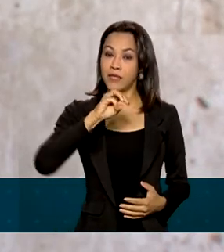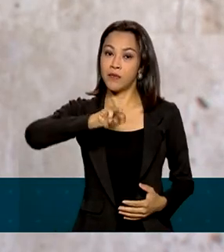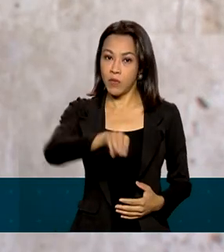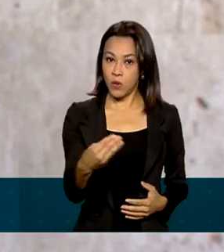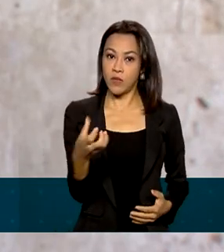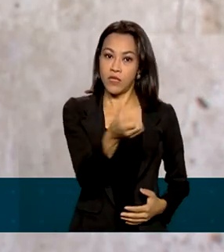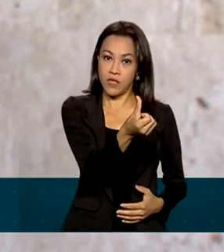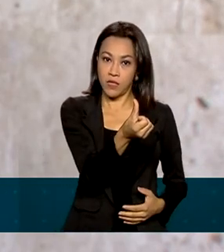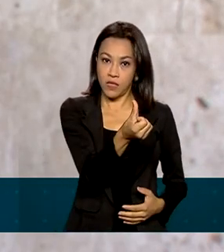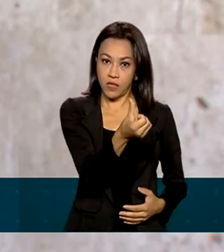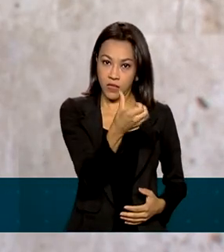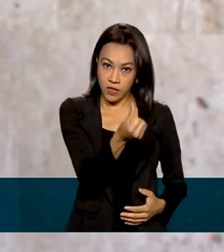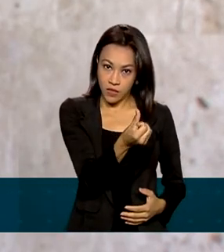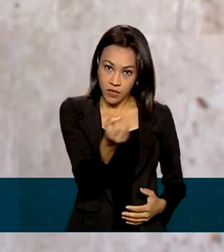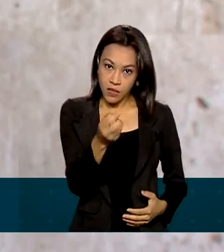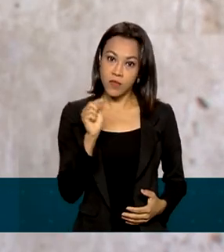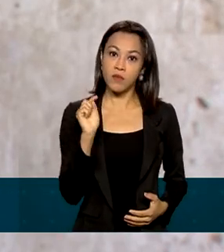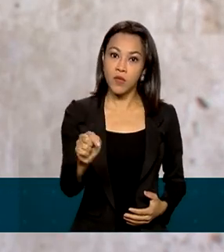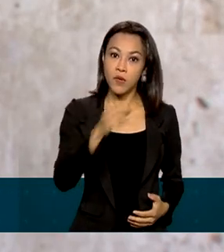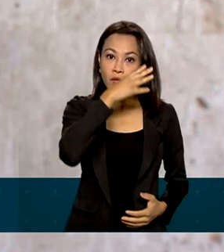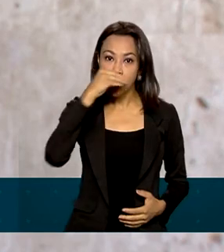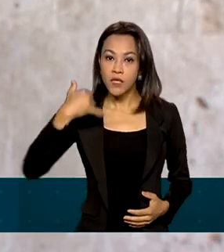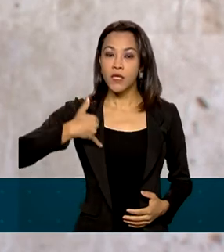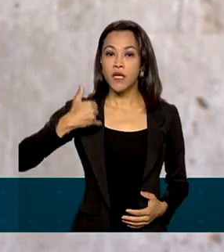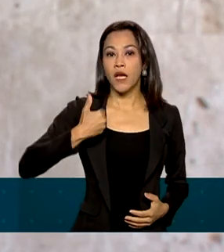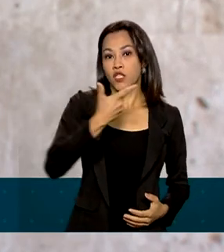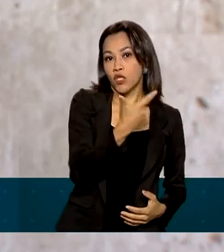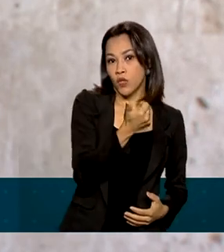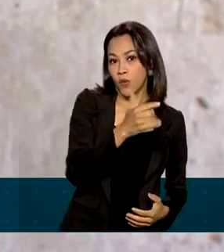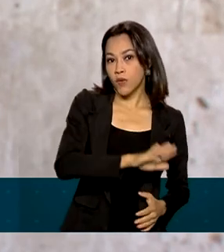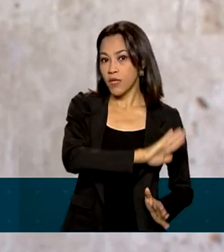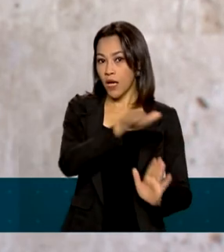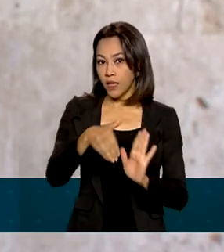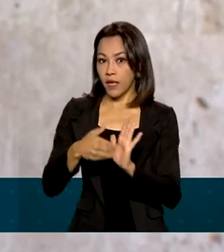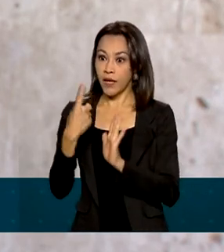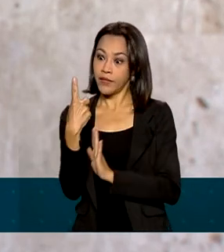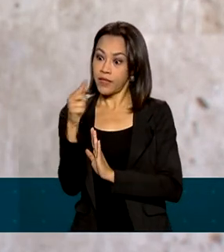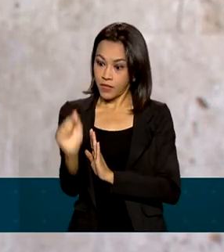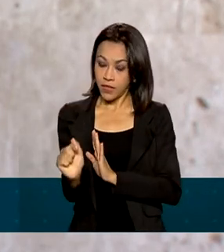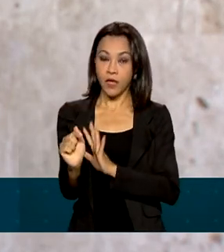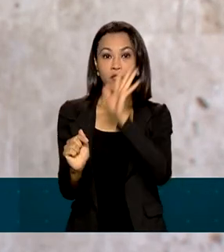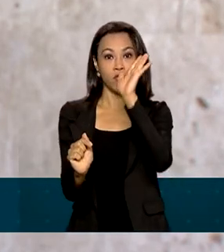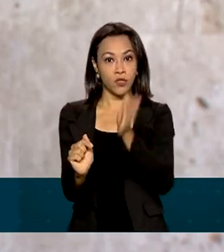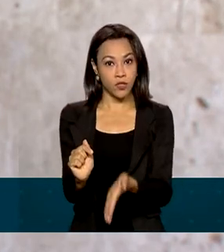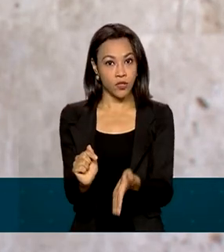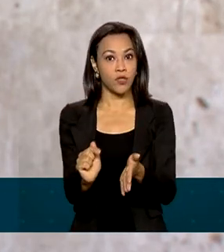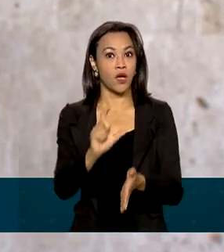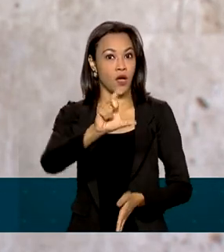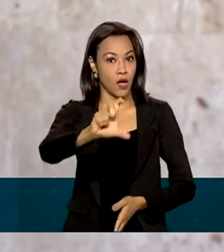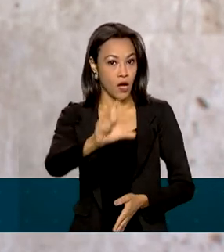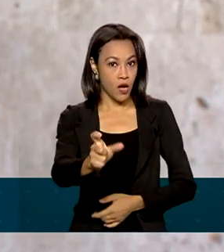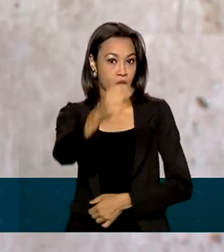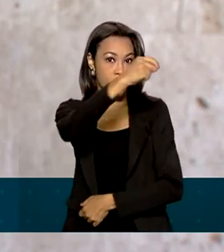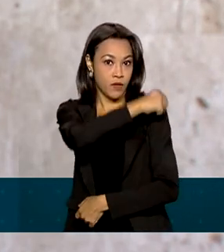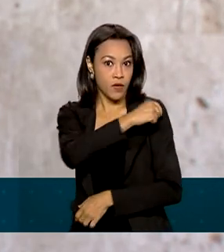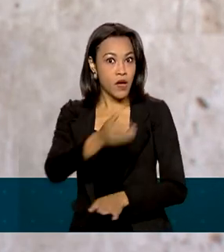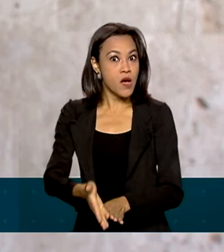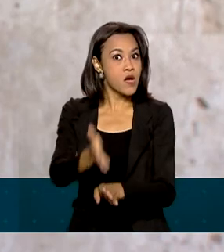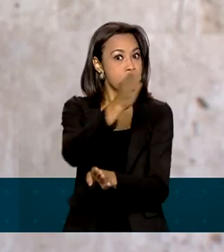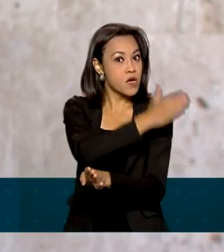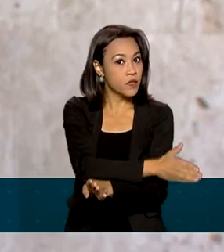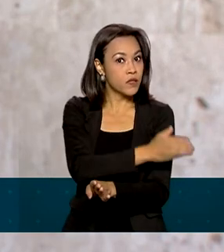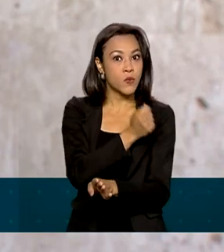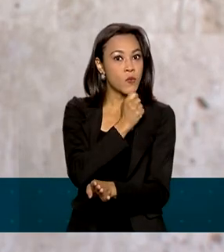600 mil adolescentes entre 12 e 17 anos foram imunizados, receberam a vacina antes da